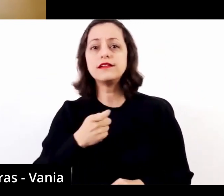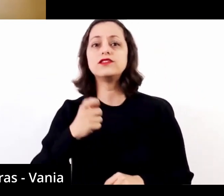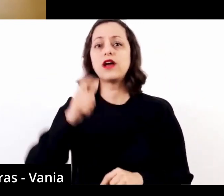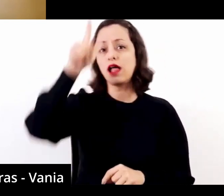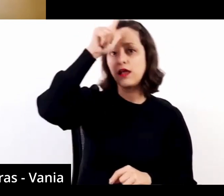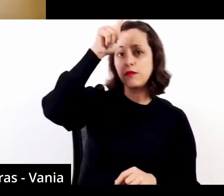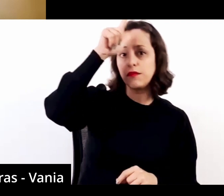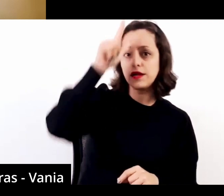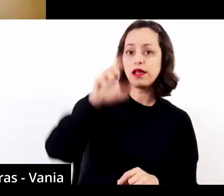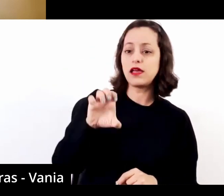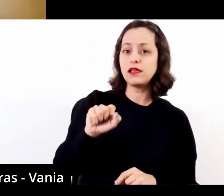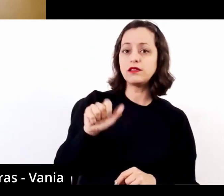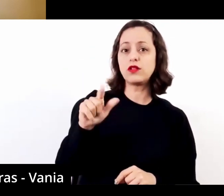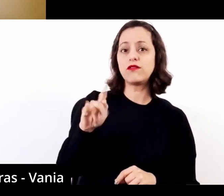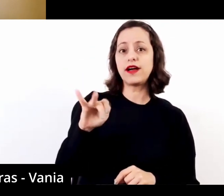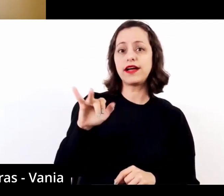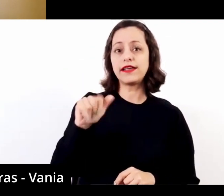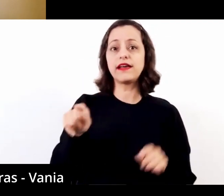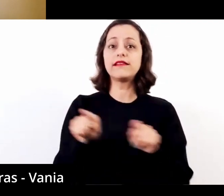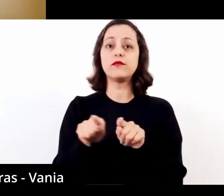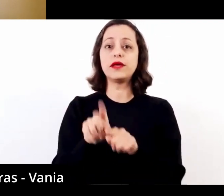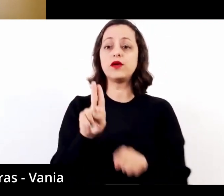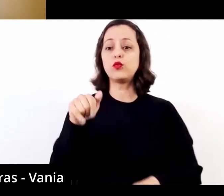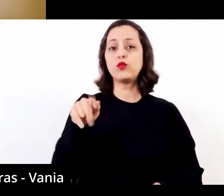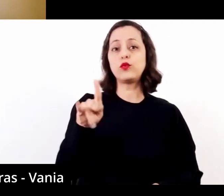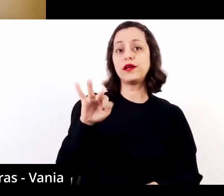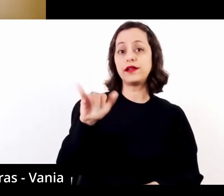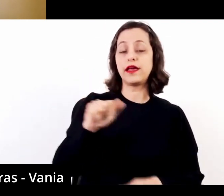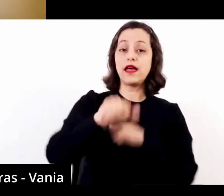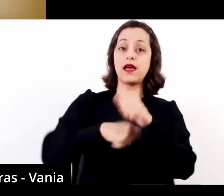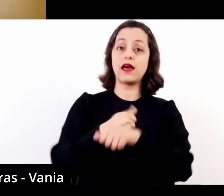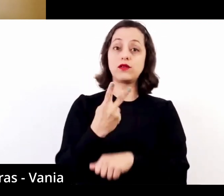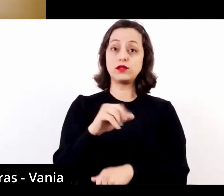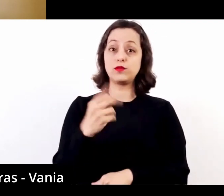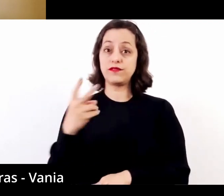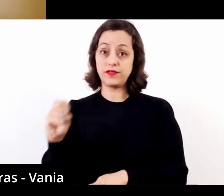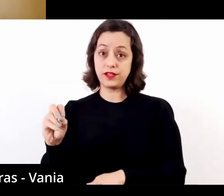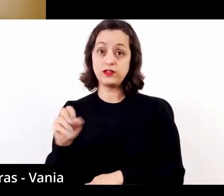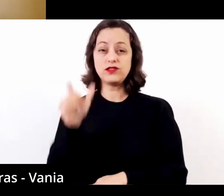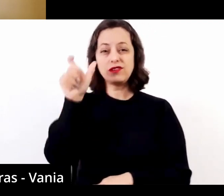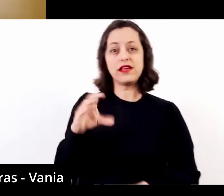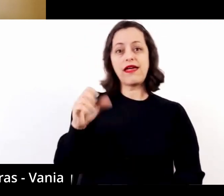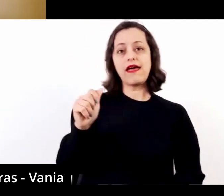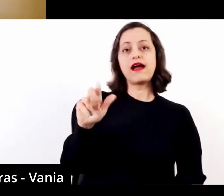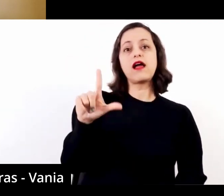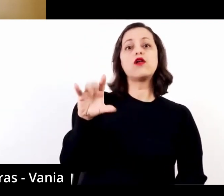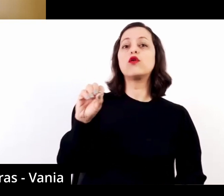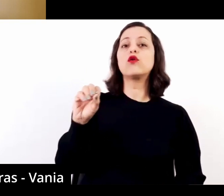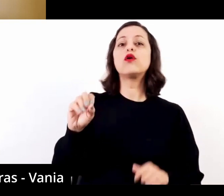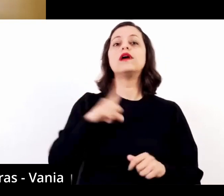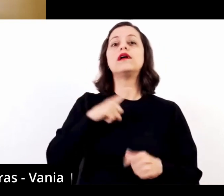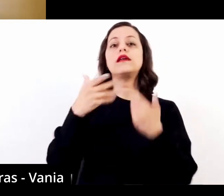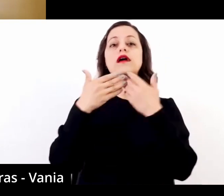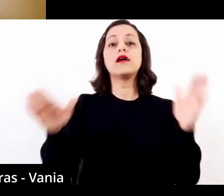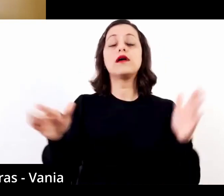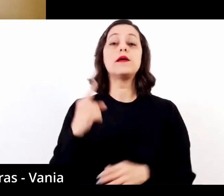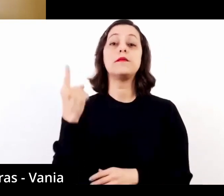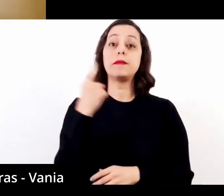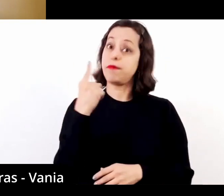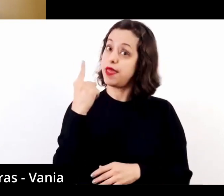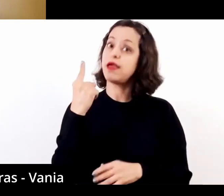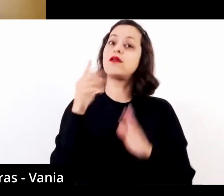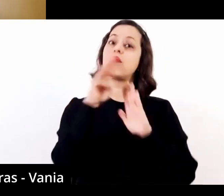ano de 2020, Carlo Curatolo lançou seu primeiro álbum, intitulado Heroica Italiana, que foi produzido pela